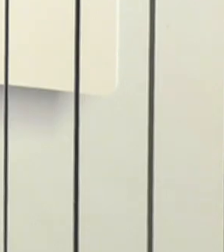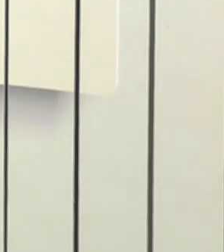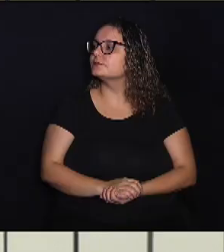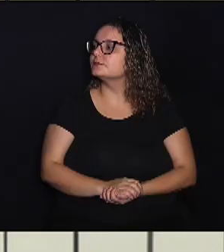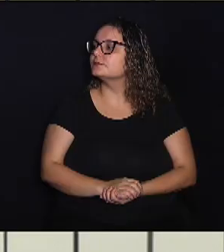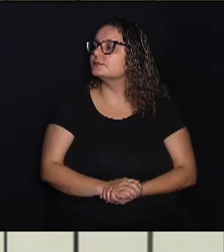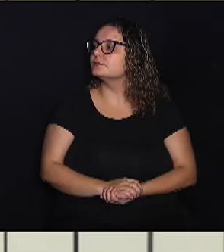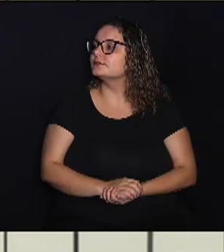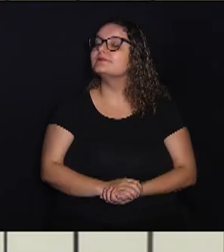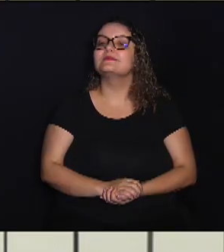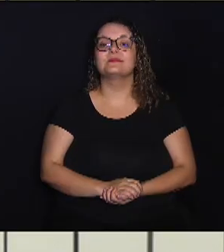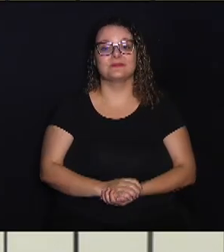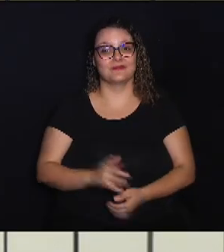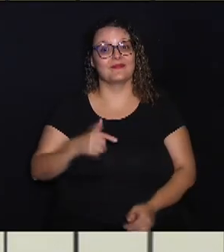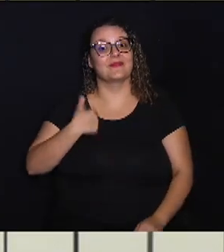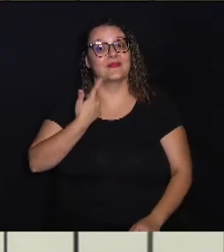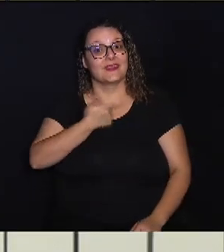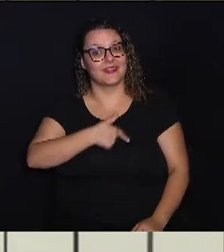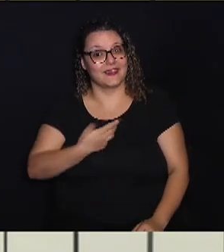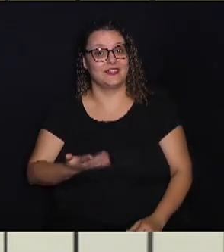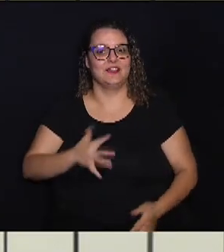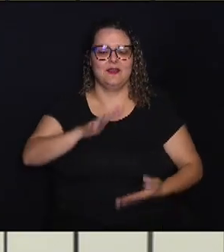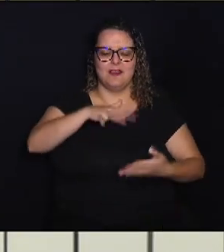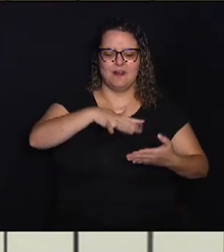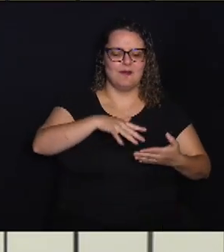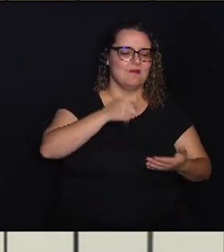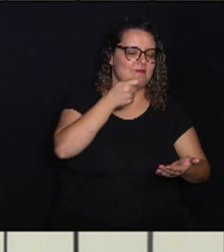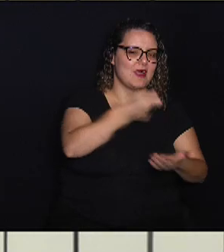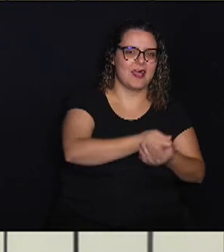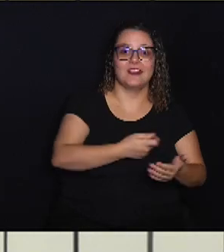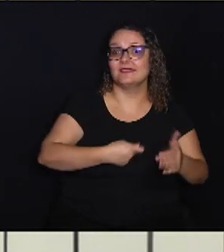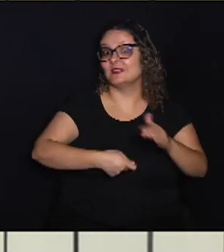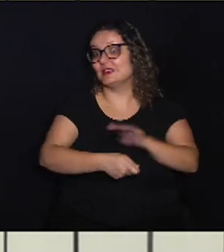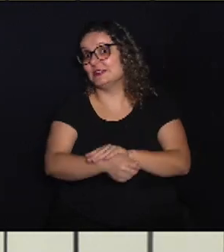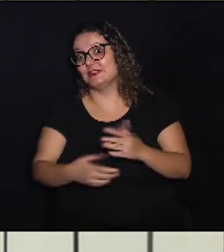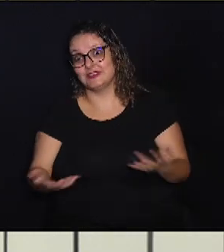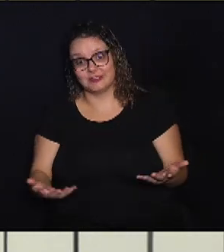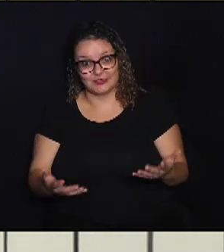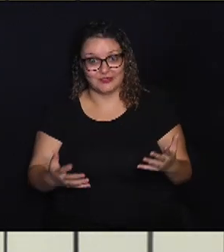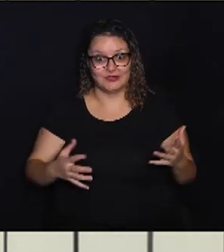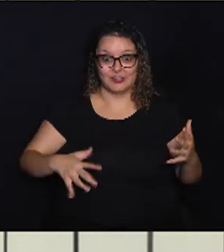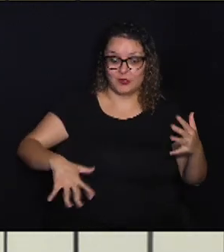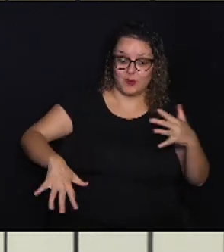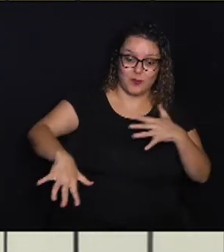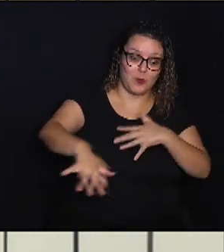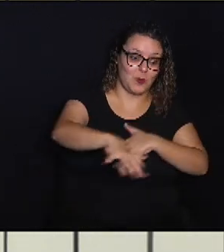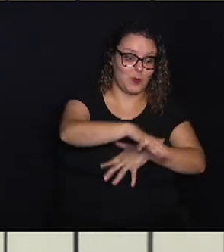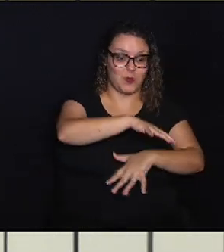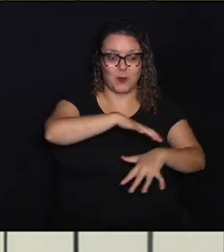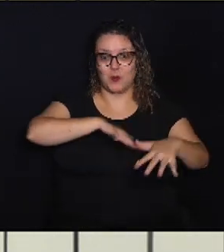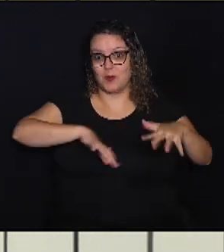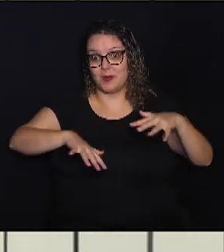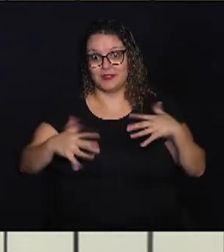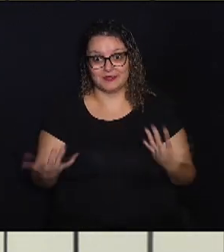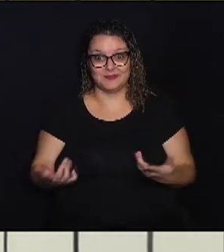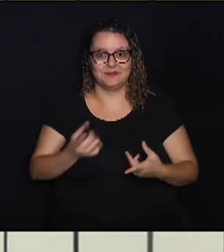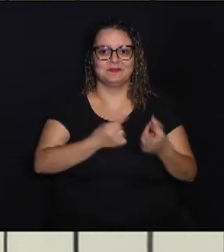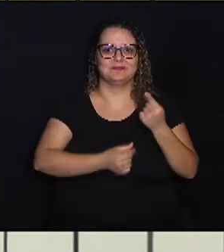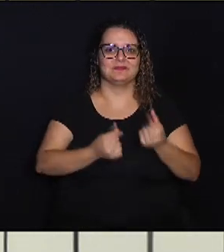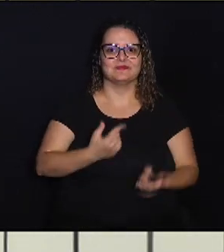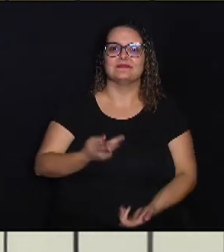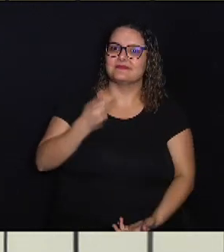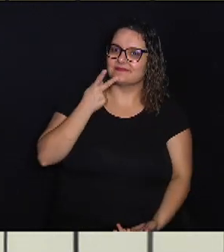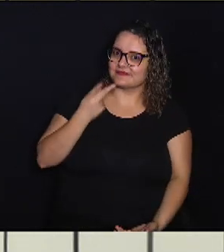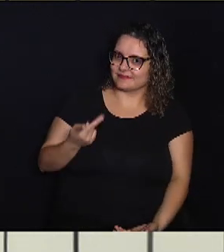E a gente sai aí das contas e de investimentos e de todo esse mundo aí financeiro para